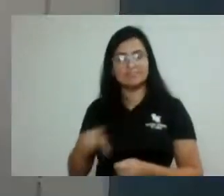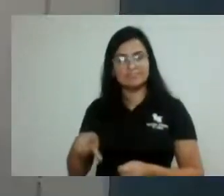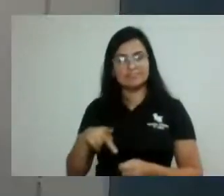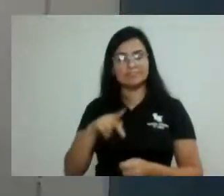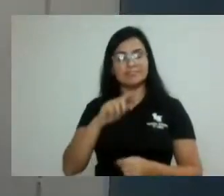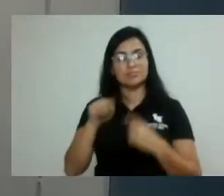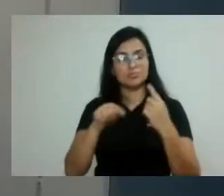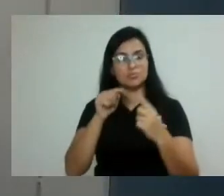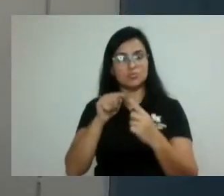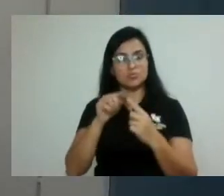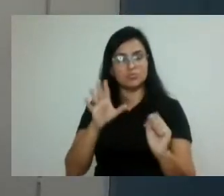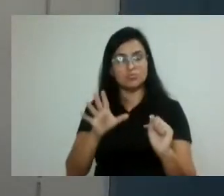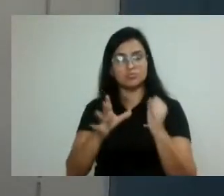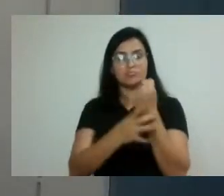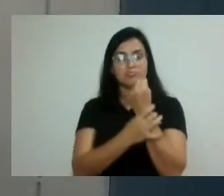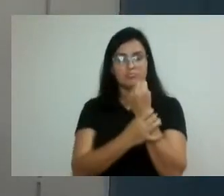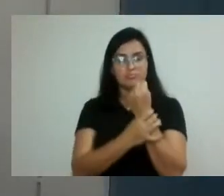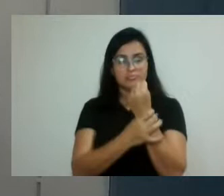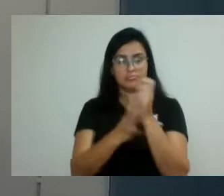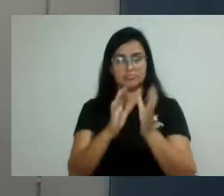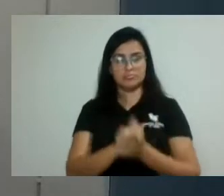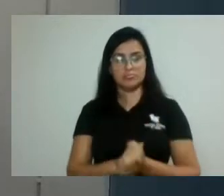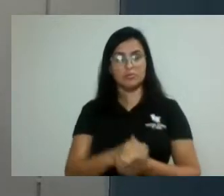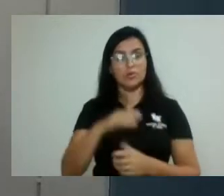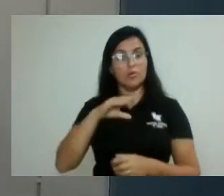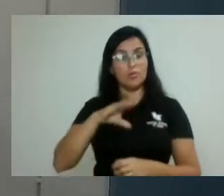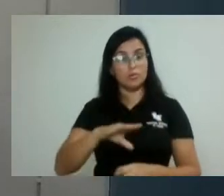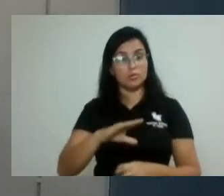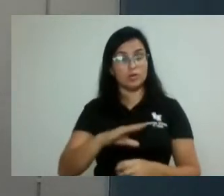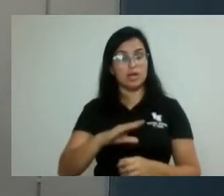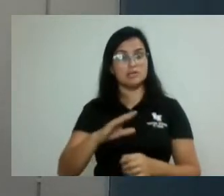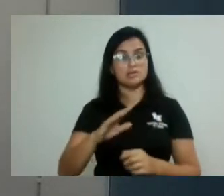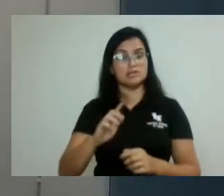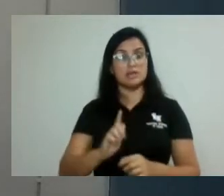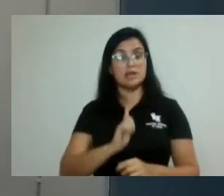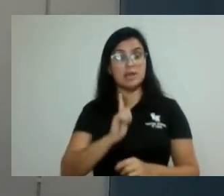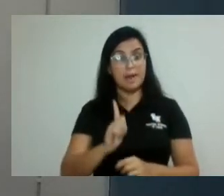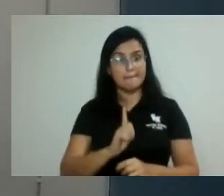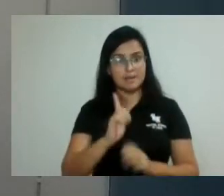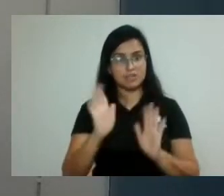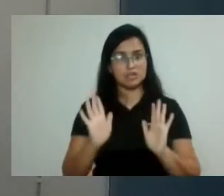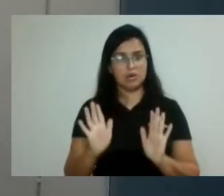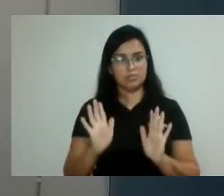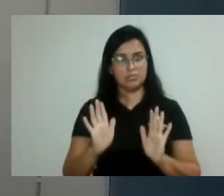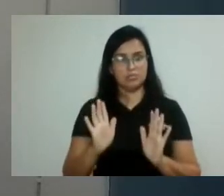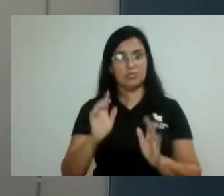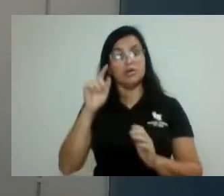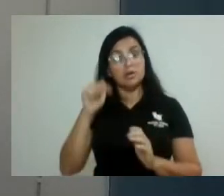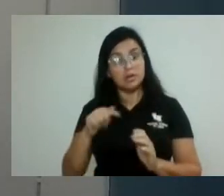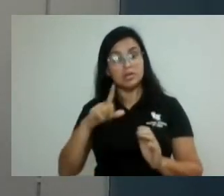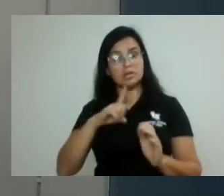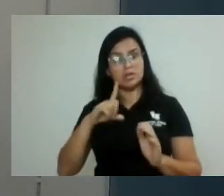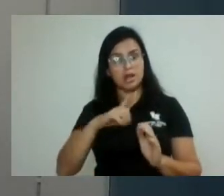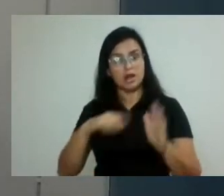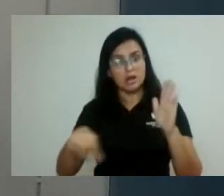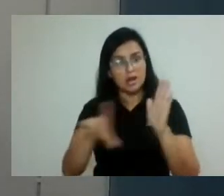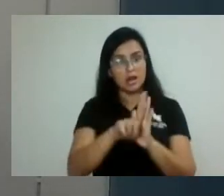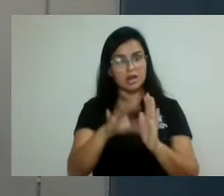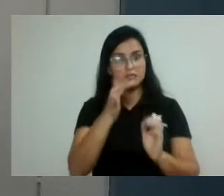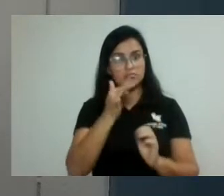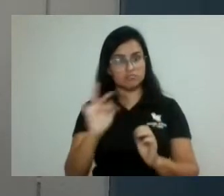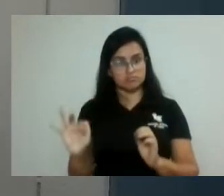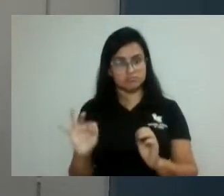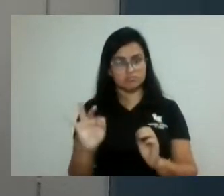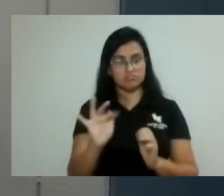portuguesa gramatical para as crianças, o que já determina a lei federal e tudo isso. Na verdade, as mudanças da